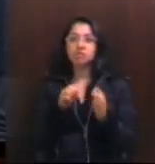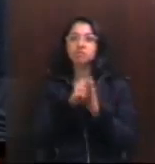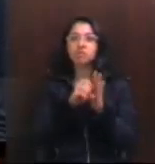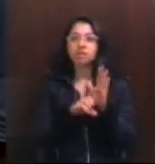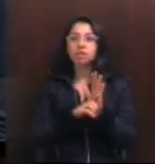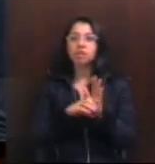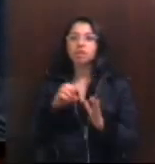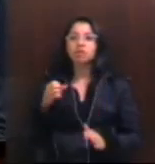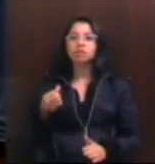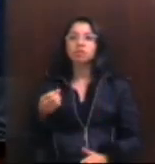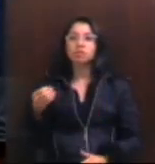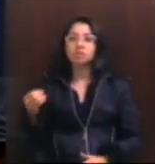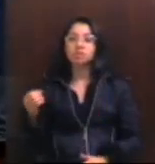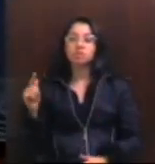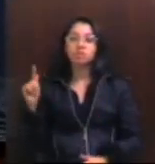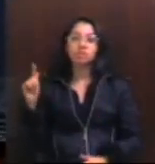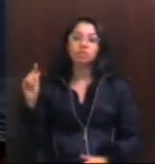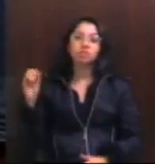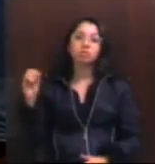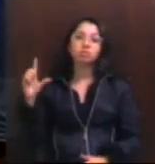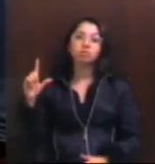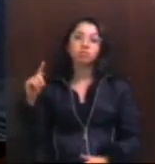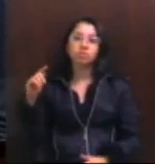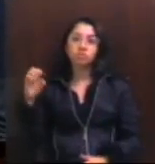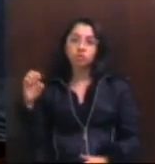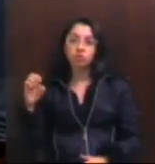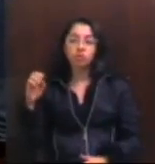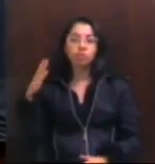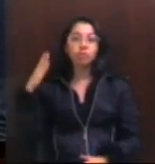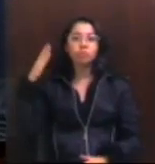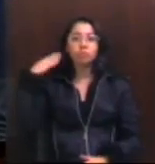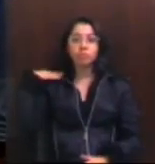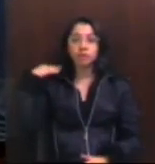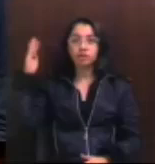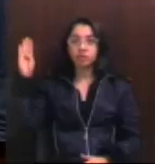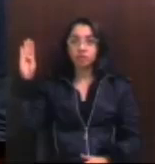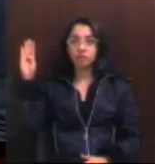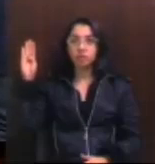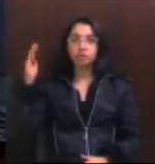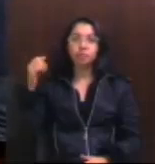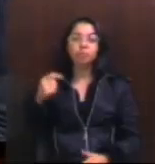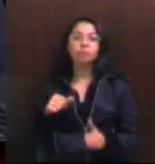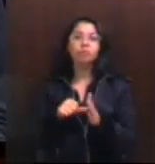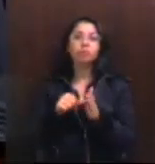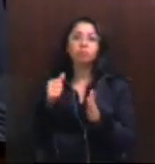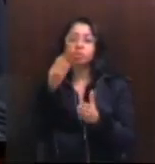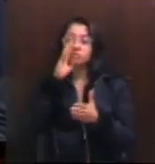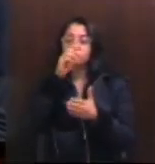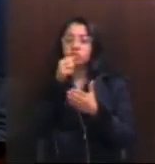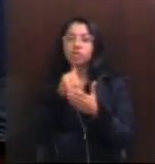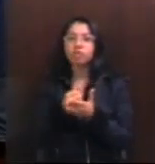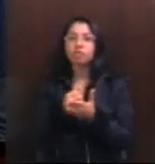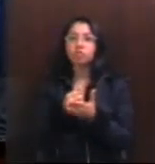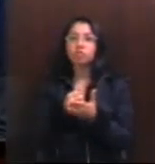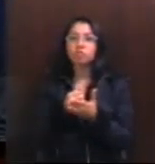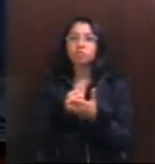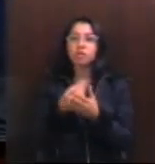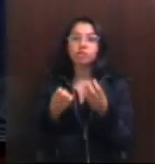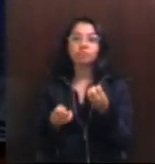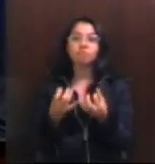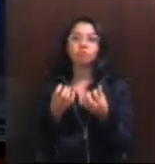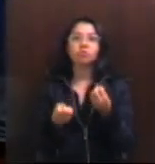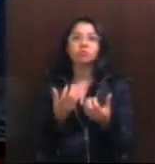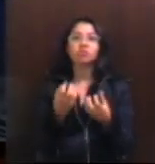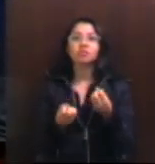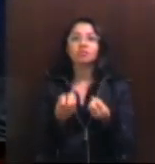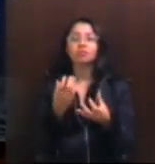60, quando do golpe militar, o primeiro ato simbólico para mostrar força foi o incêndio da sede